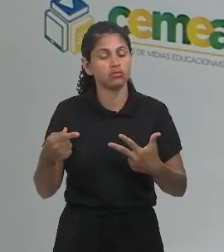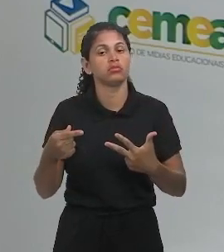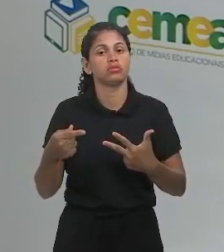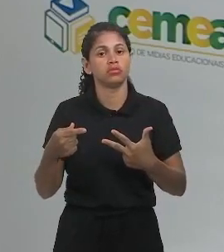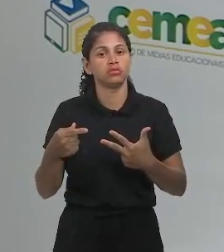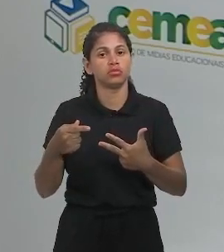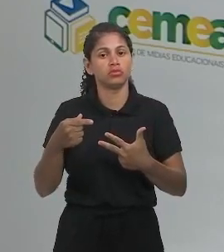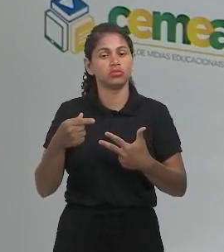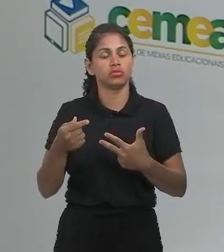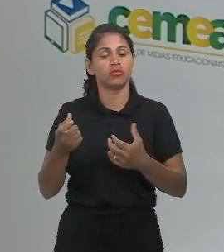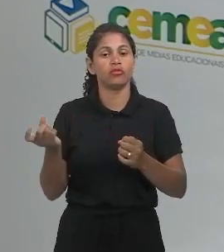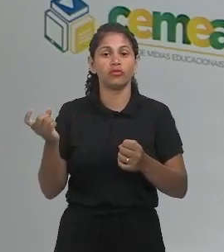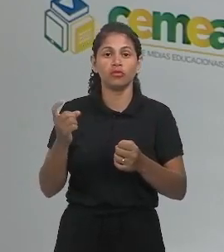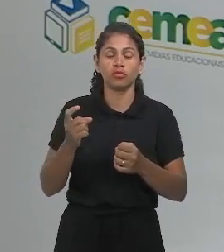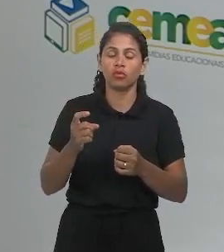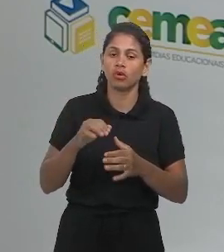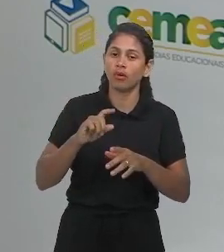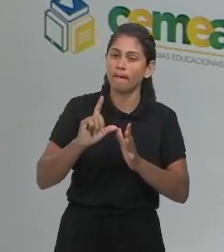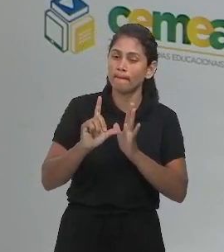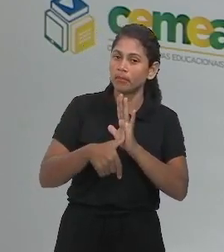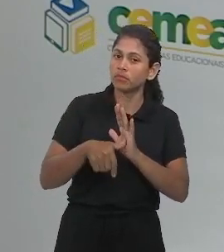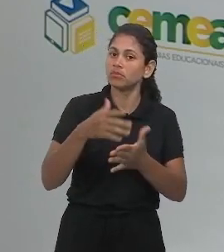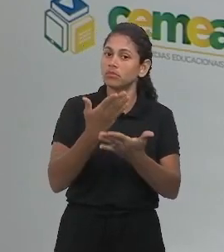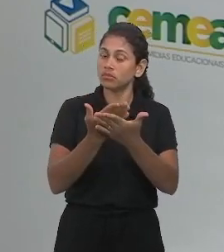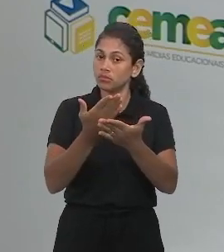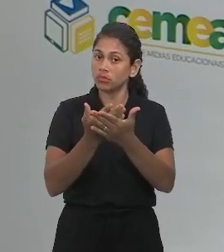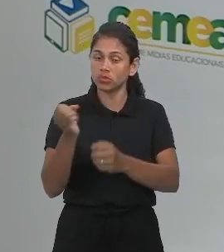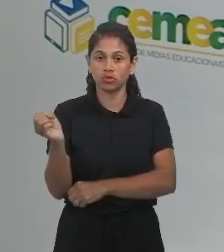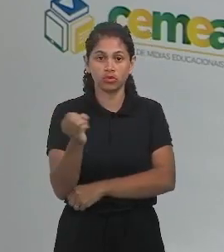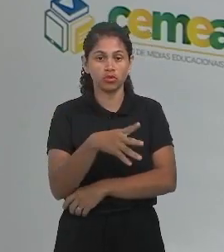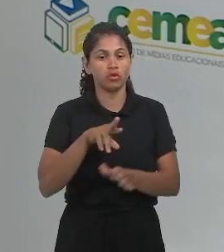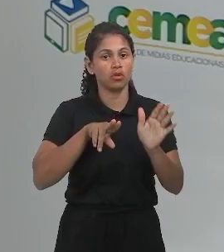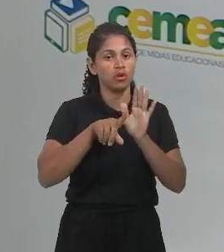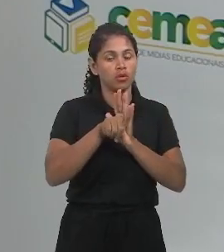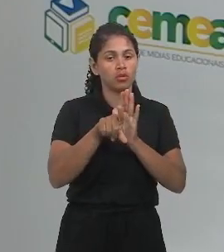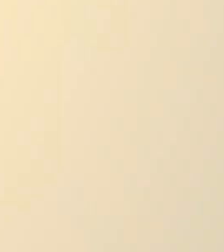vejo na próxima aula para novas questões comentadas.